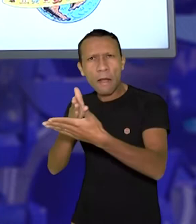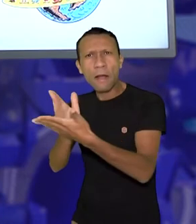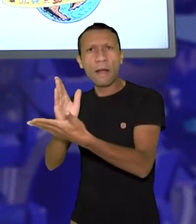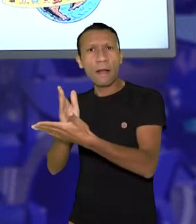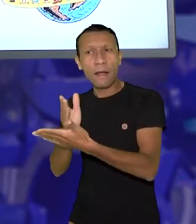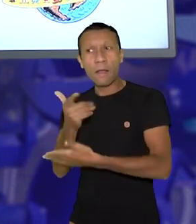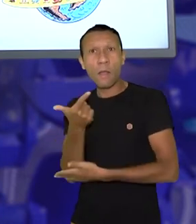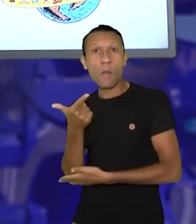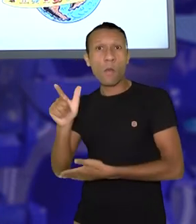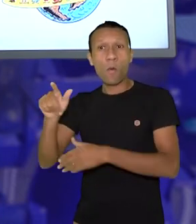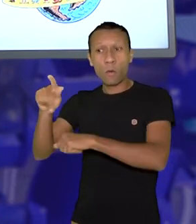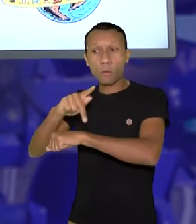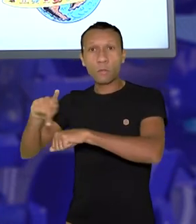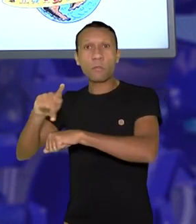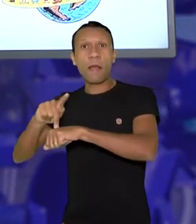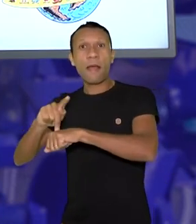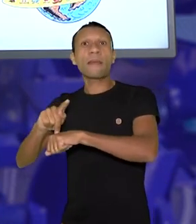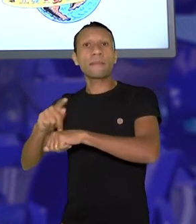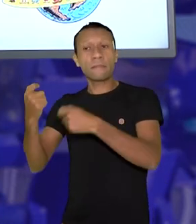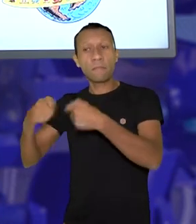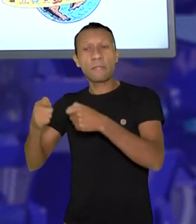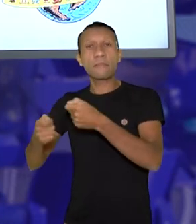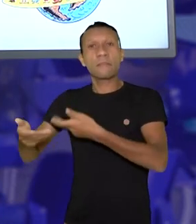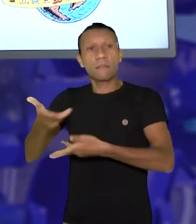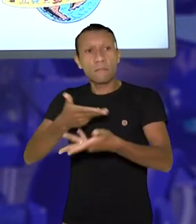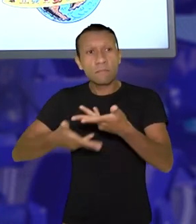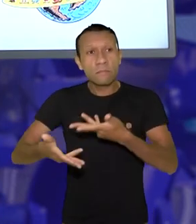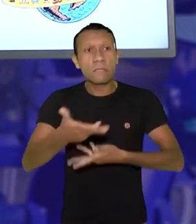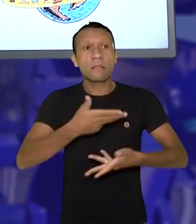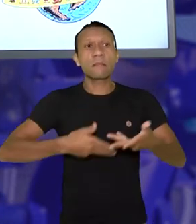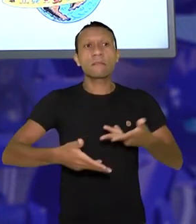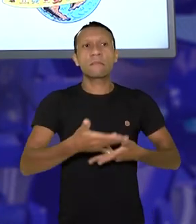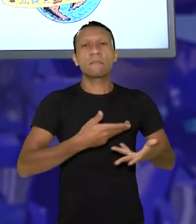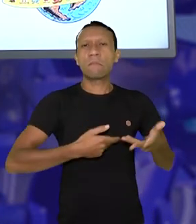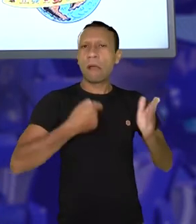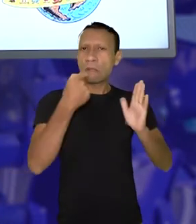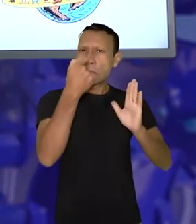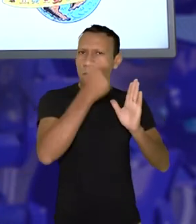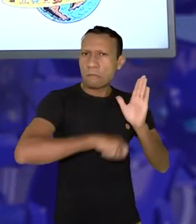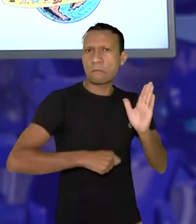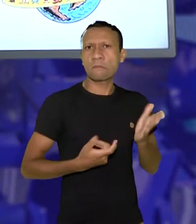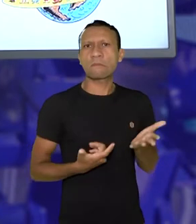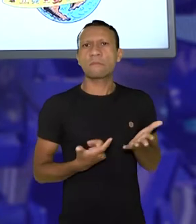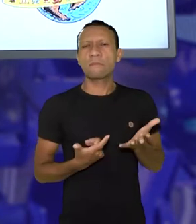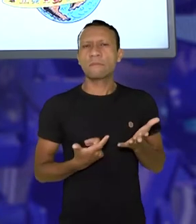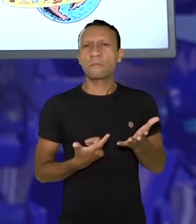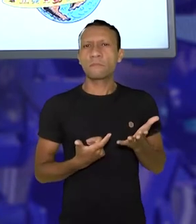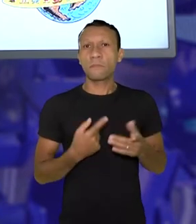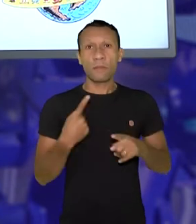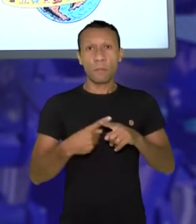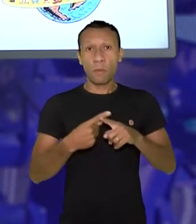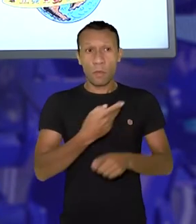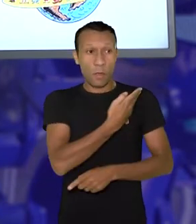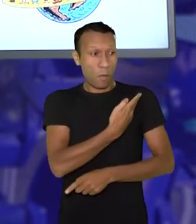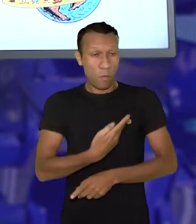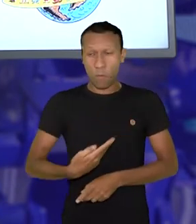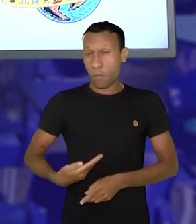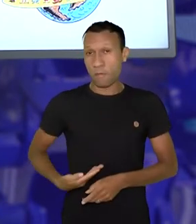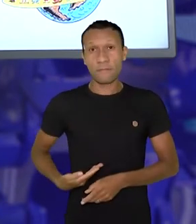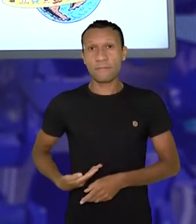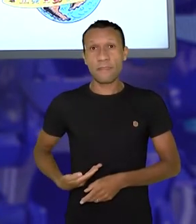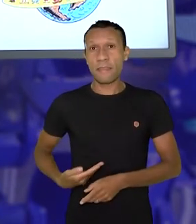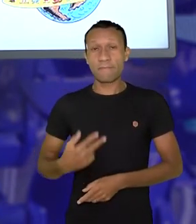para que esses países possam interagir mais e os governos não devem agir, né? Os governos não devem intervir na